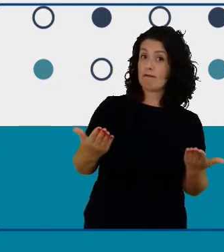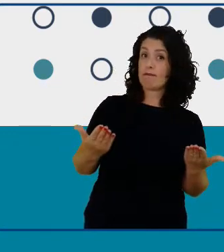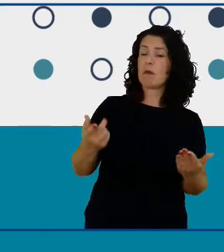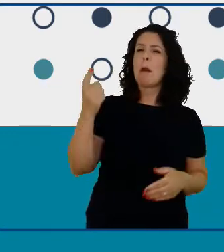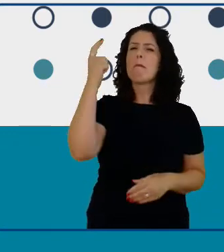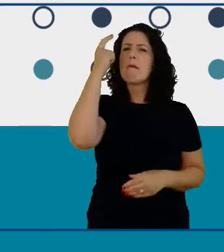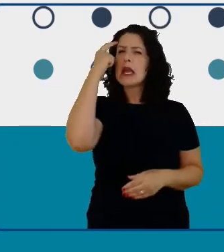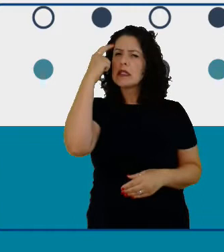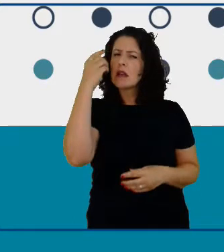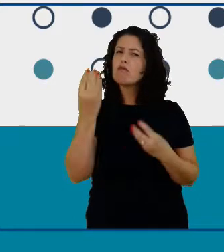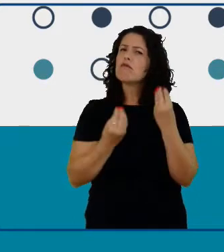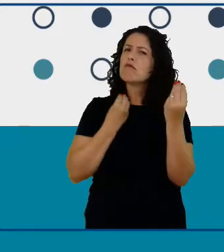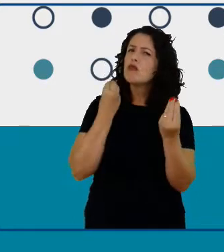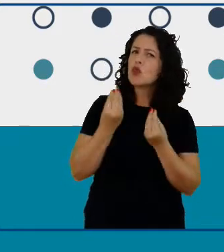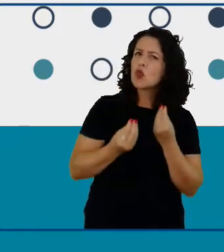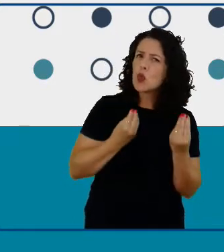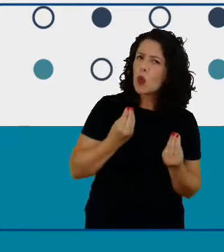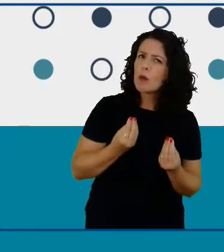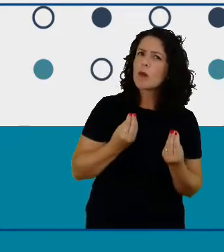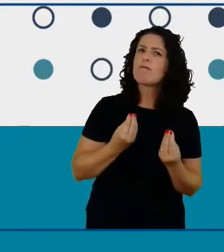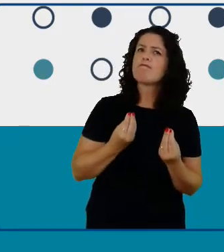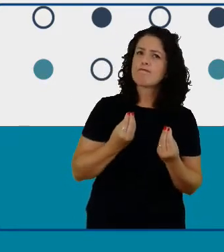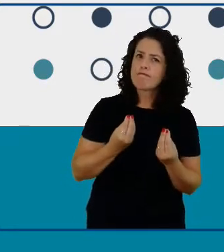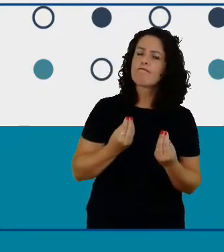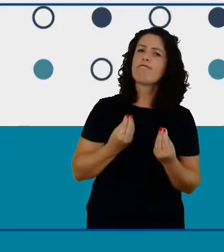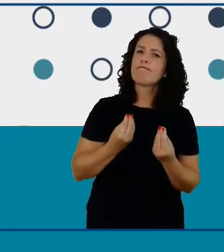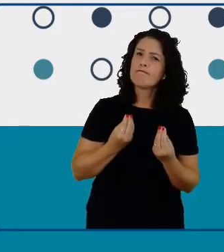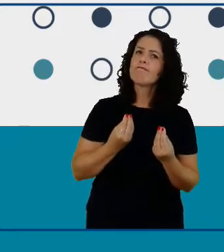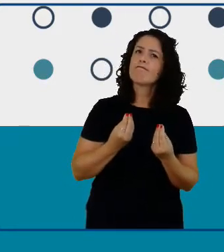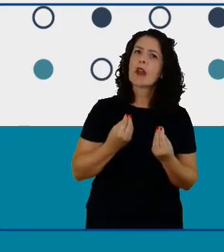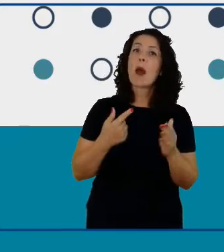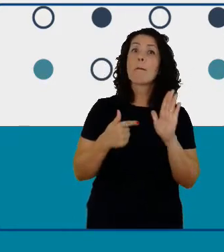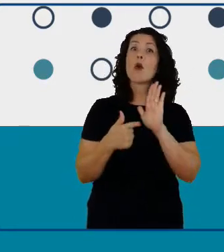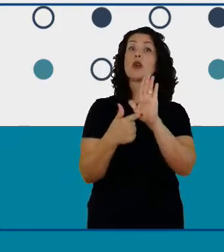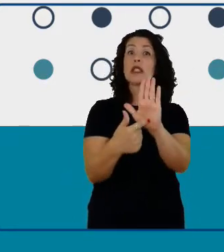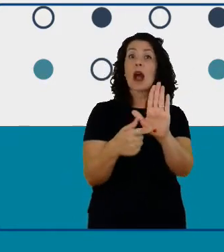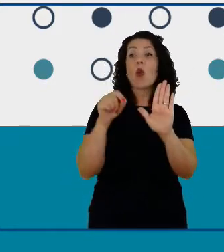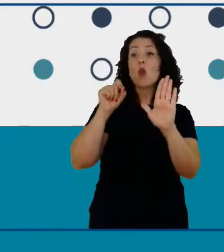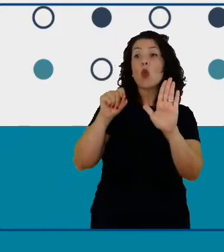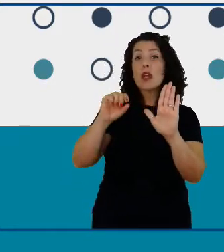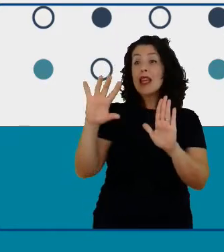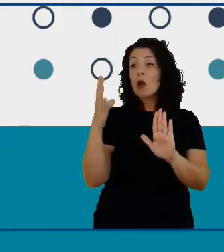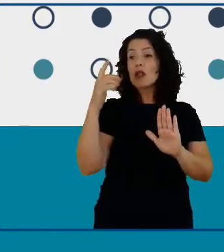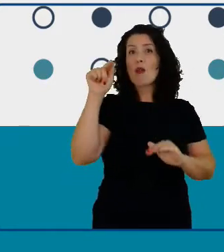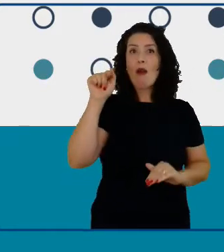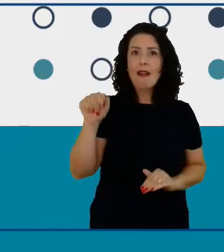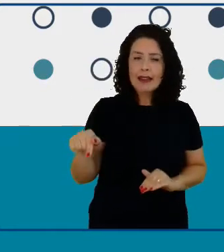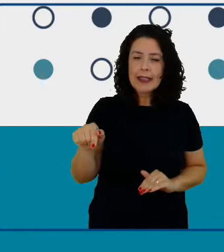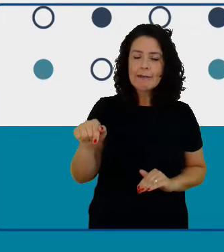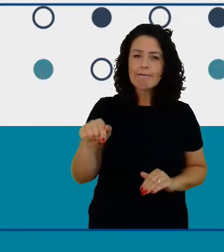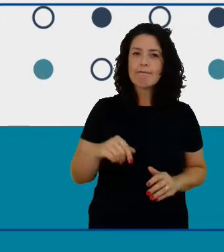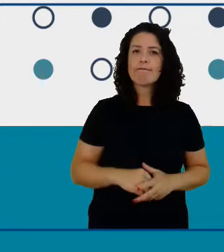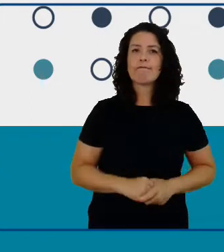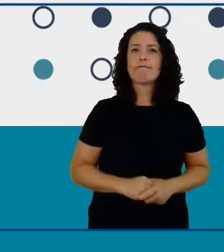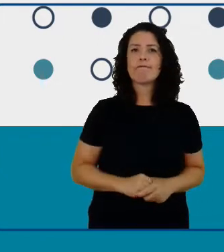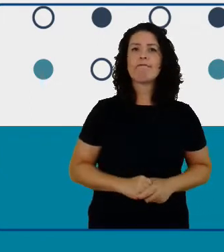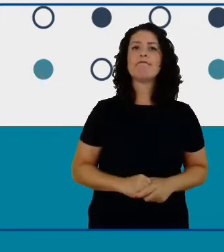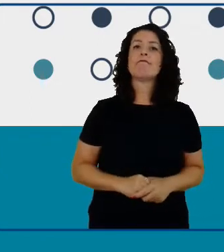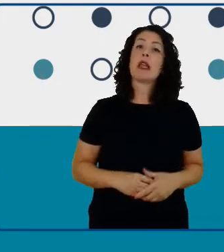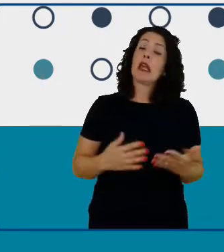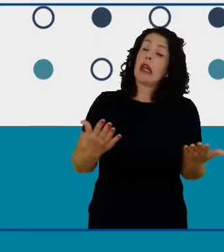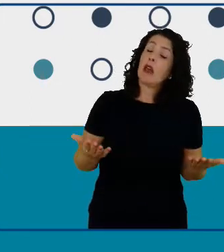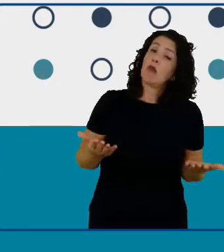das evidências do que aconteceu com essa intervenção eu não sei se o